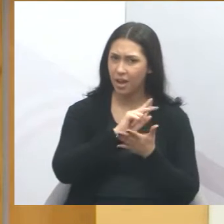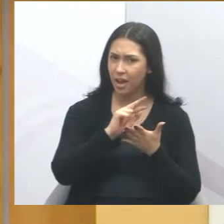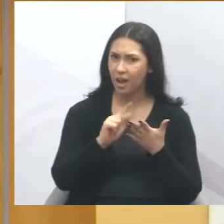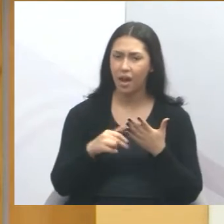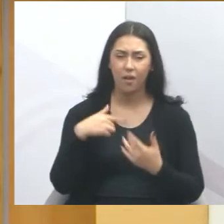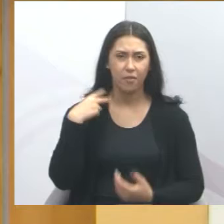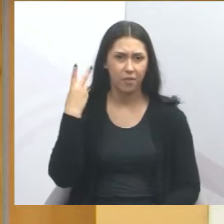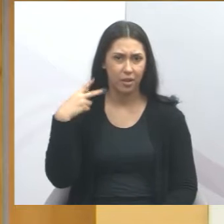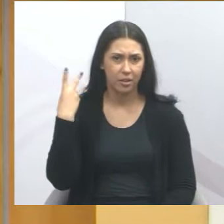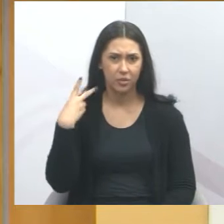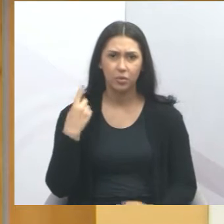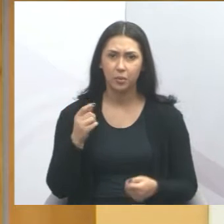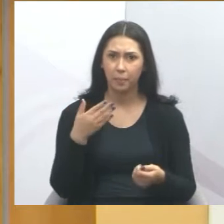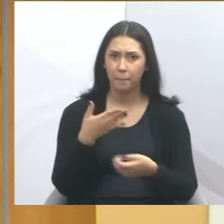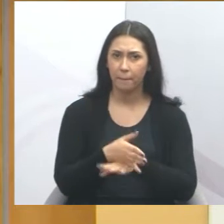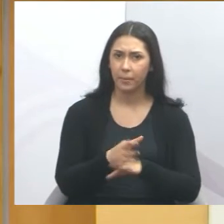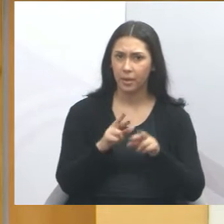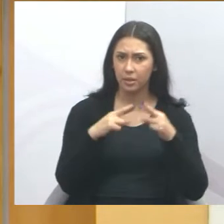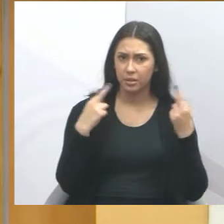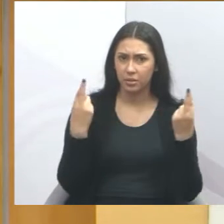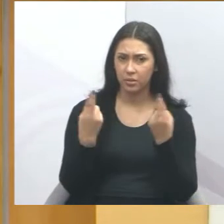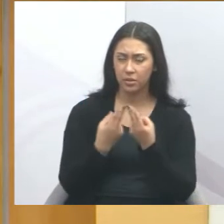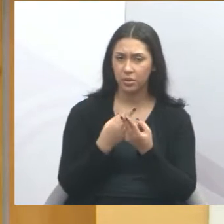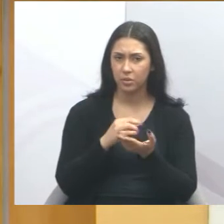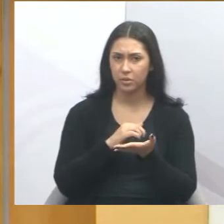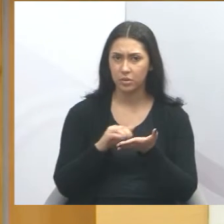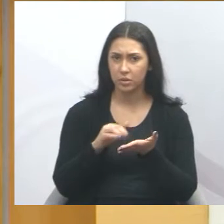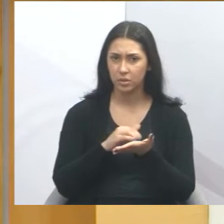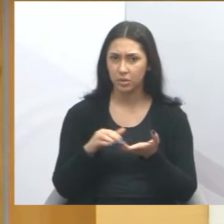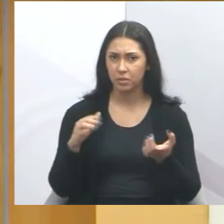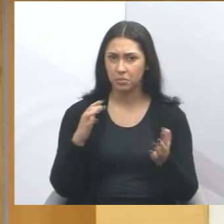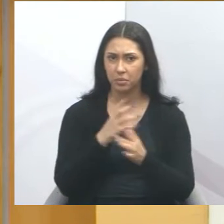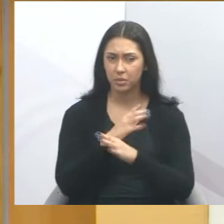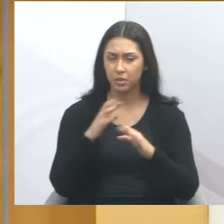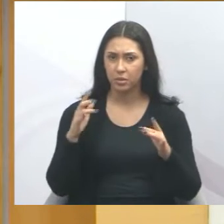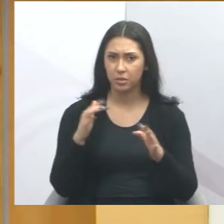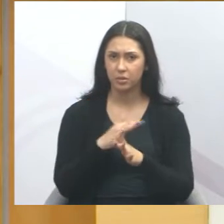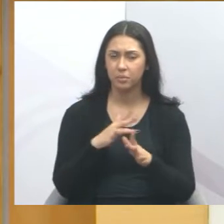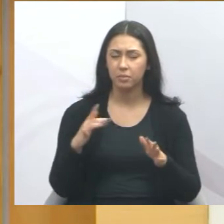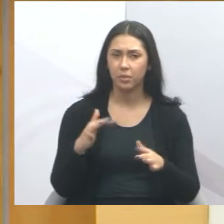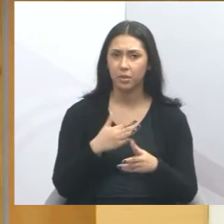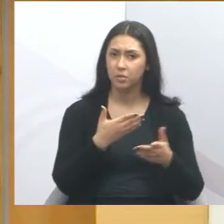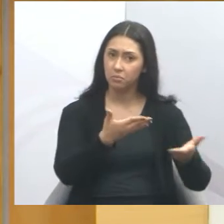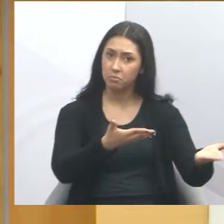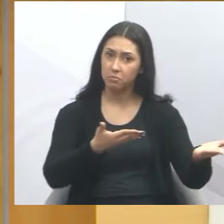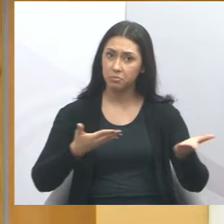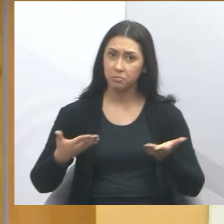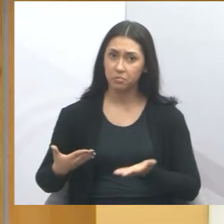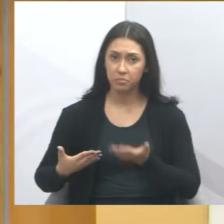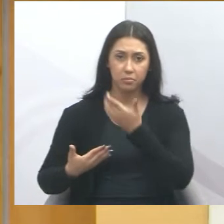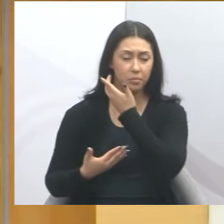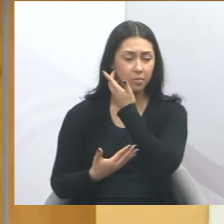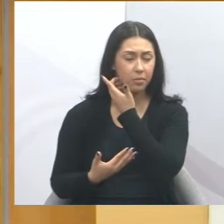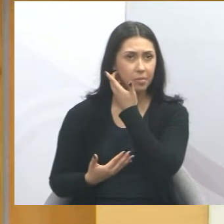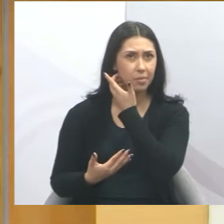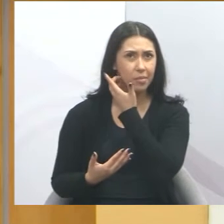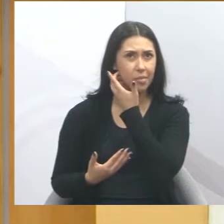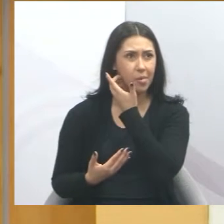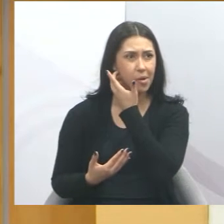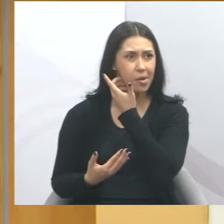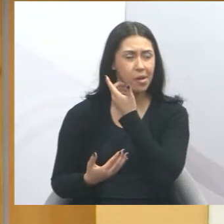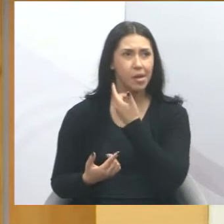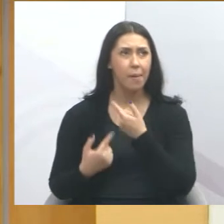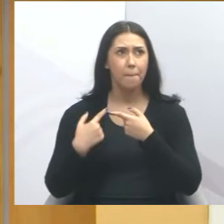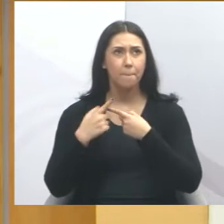estiveram na reunião com o secretário da Mobilidade Urbana, que veio até essa casa, eu mesmo